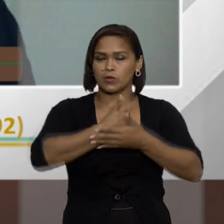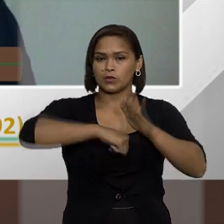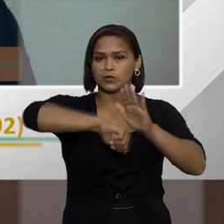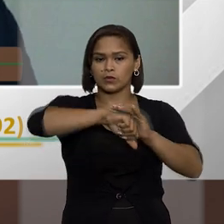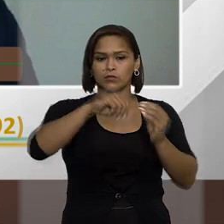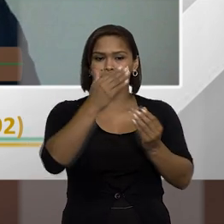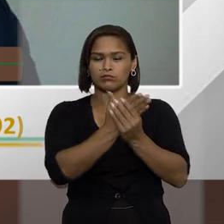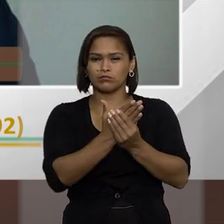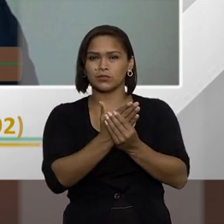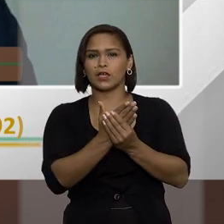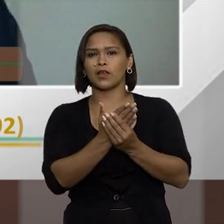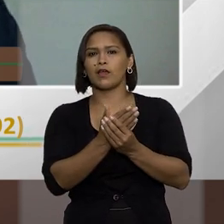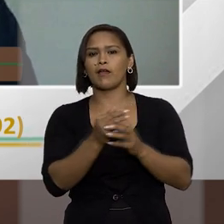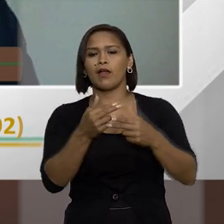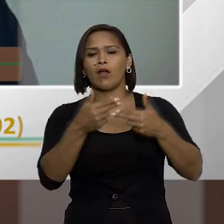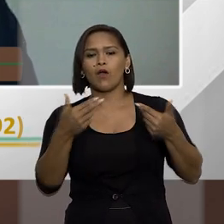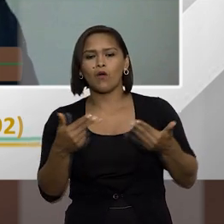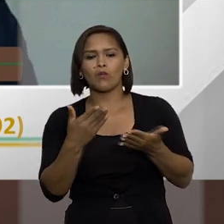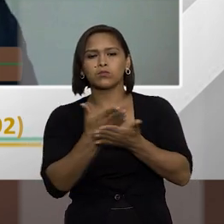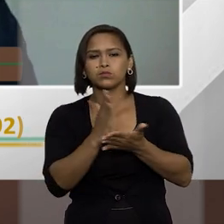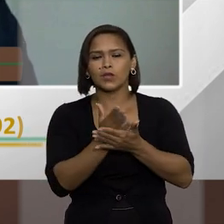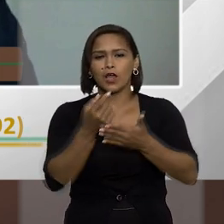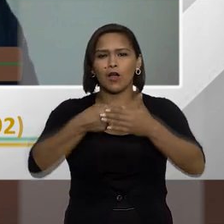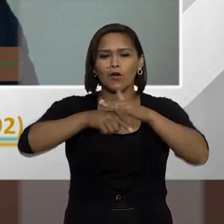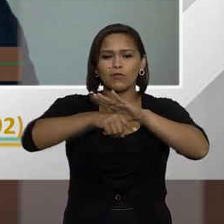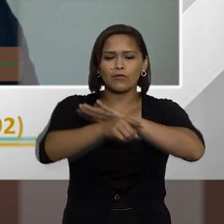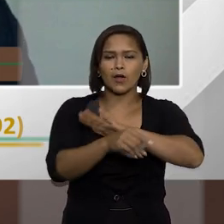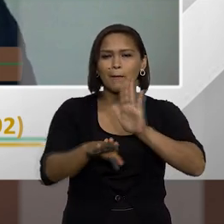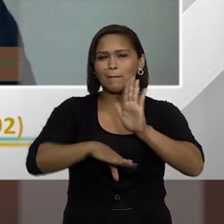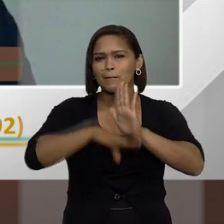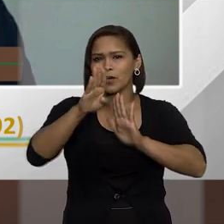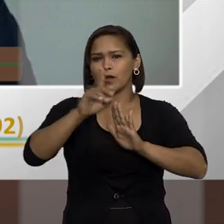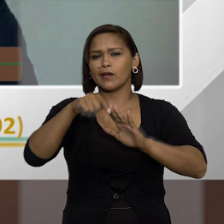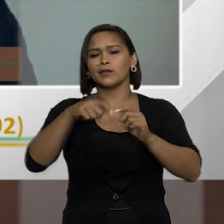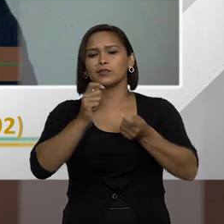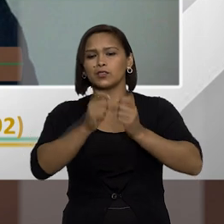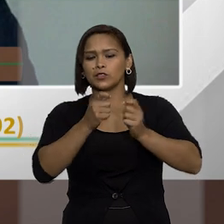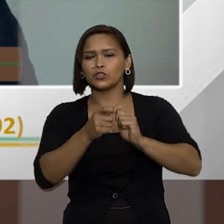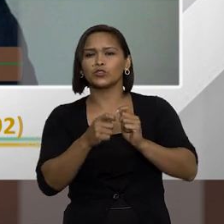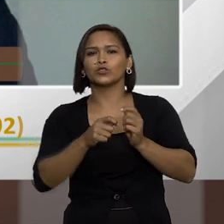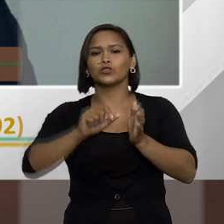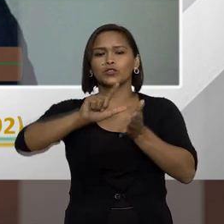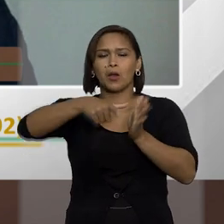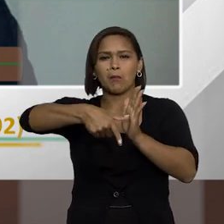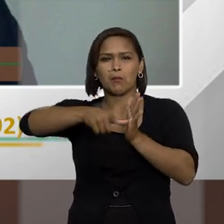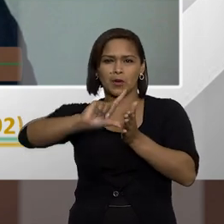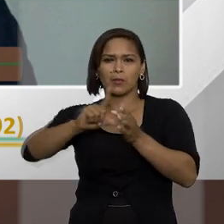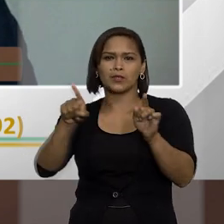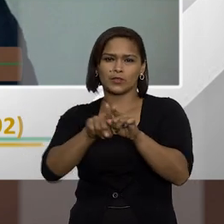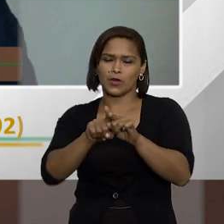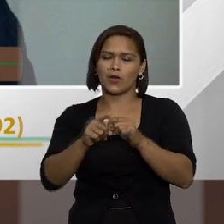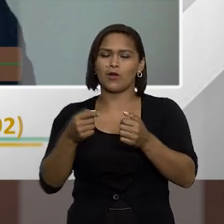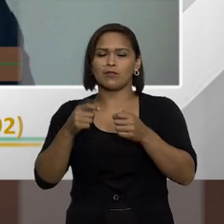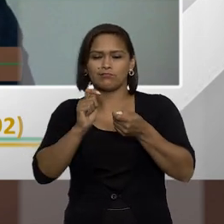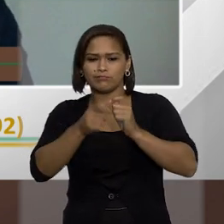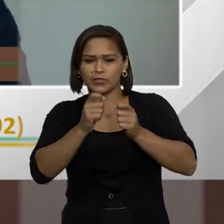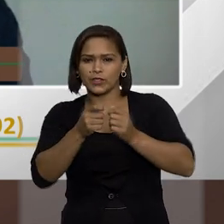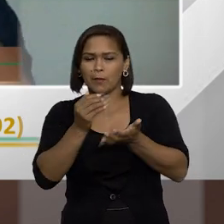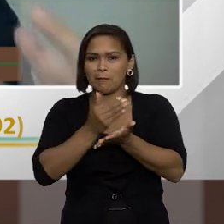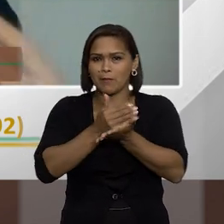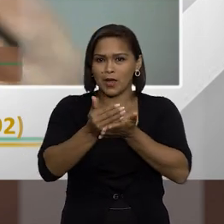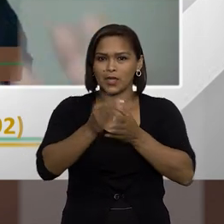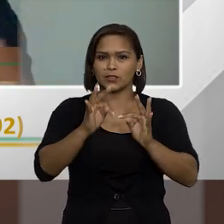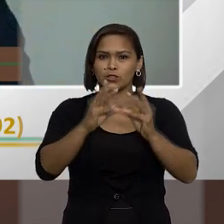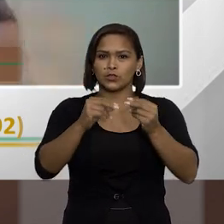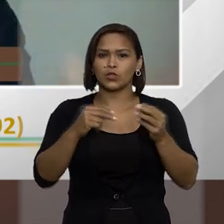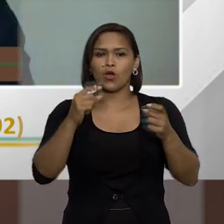muitas vezes ele acaba se aprofundando um pouco mais na instrução probatória, ele acaba se aprofundando um pouco mais nas